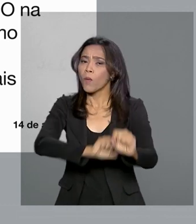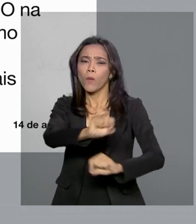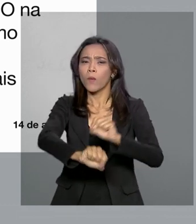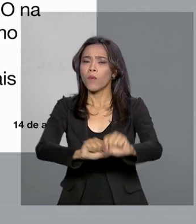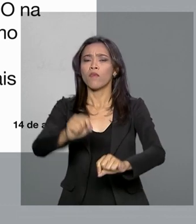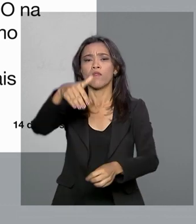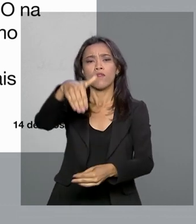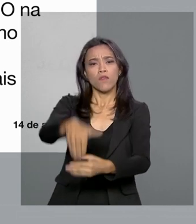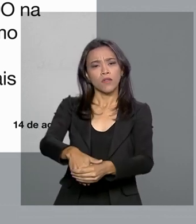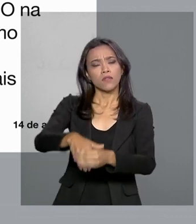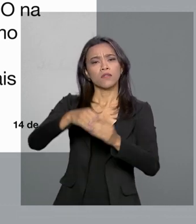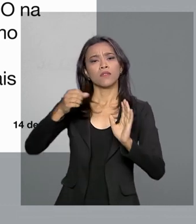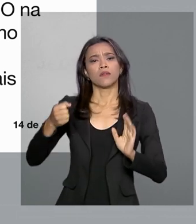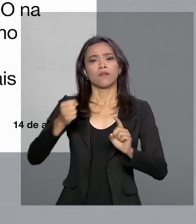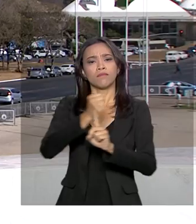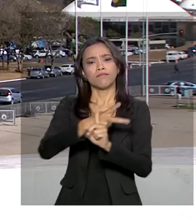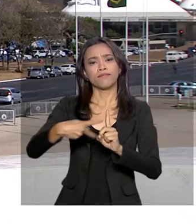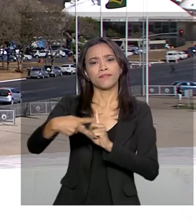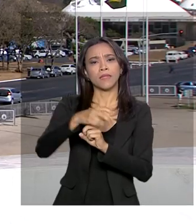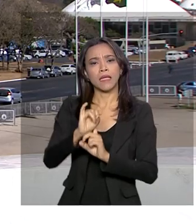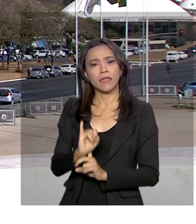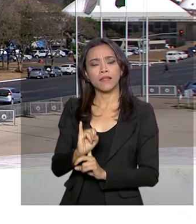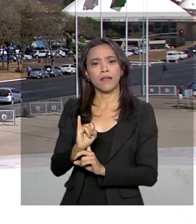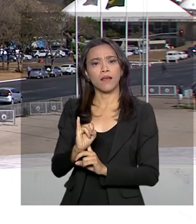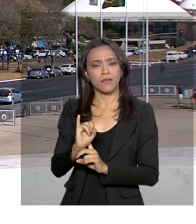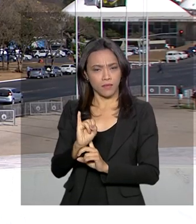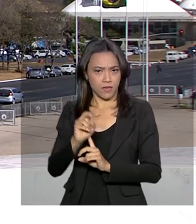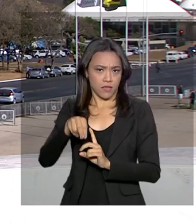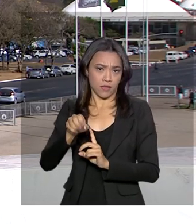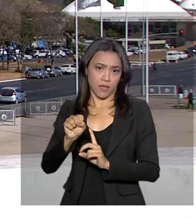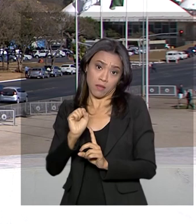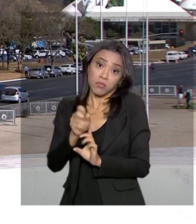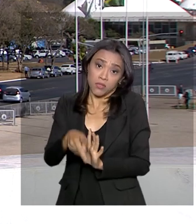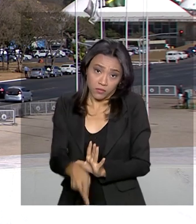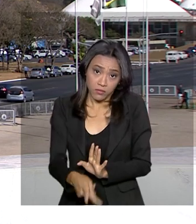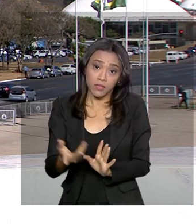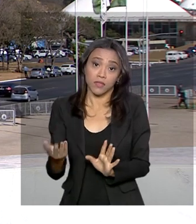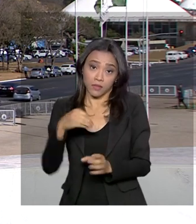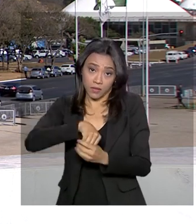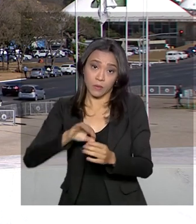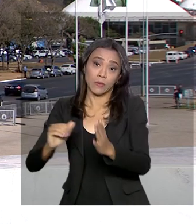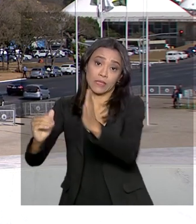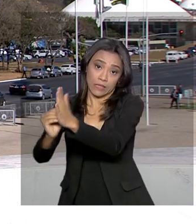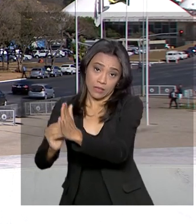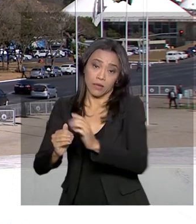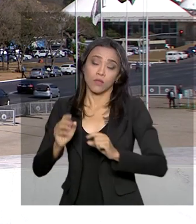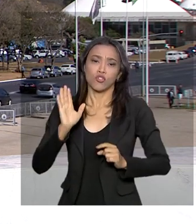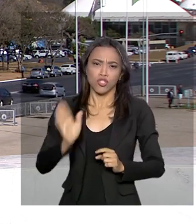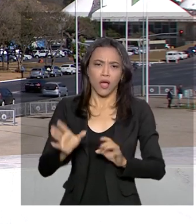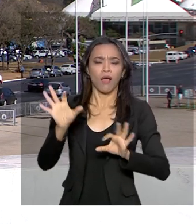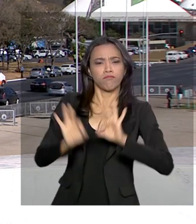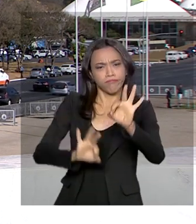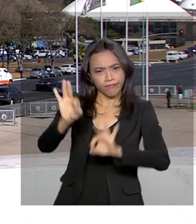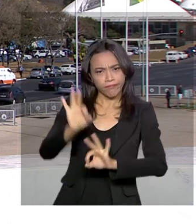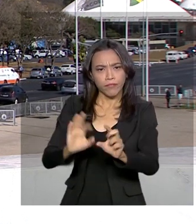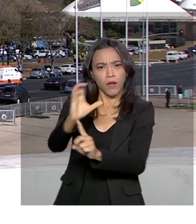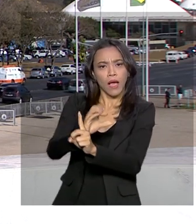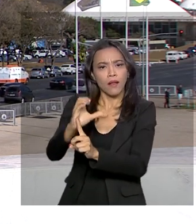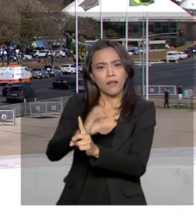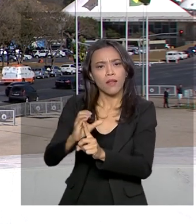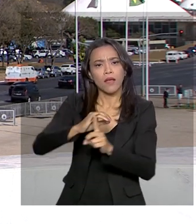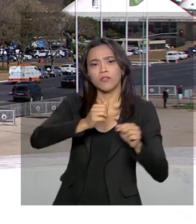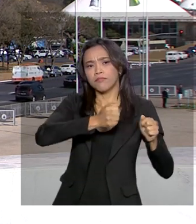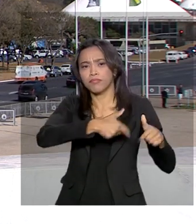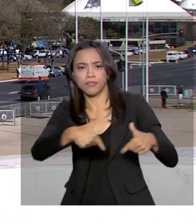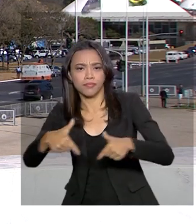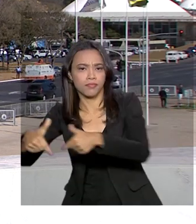reforma da Previdência no Senado. Ontem, a Comissão de Constituição e Justiça definiu um cronograma de trabalho e disse